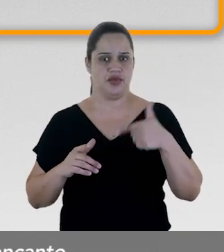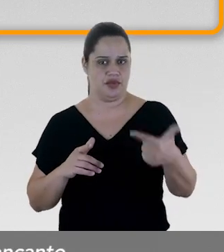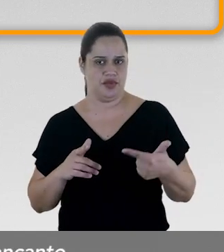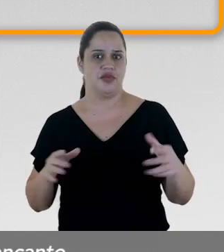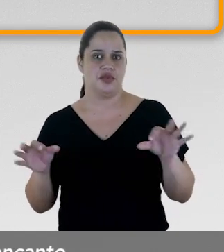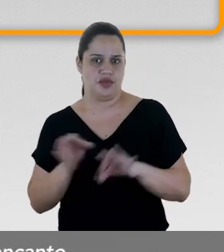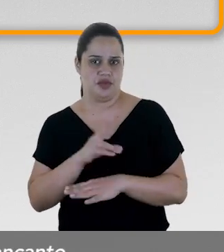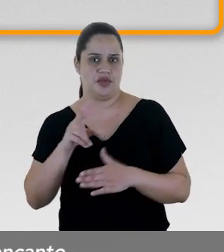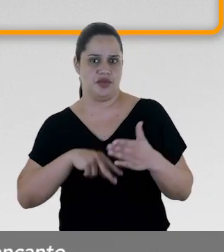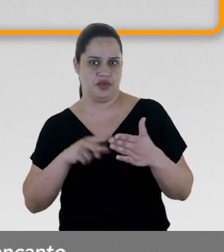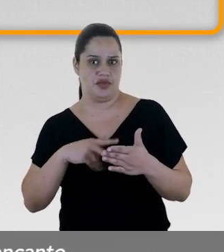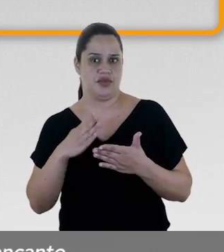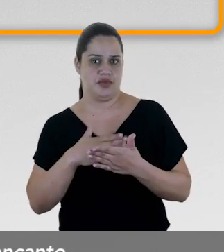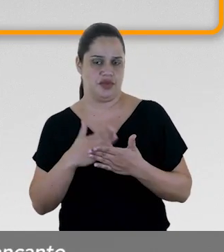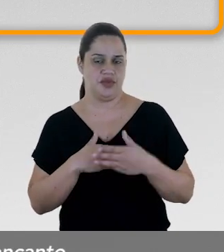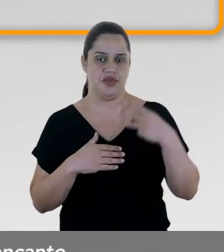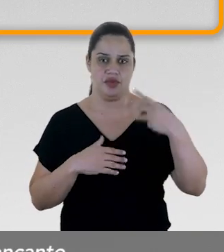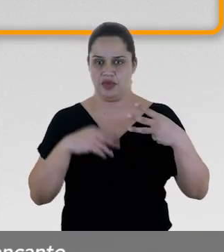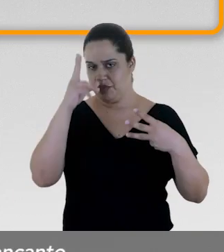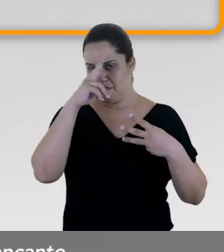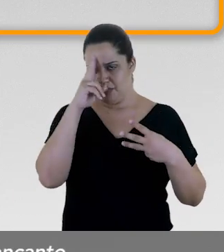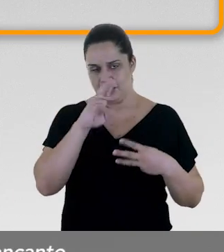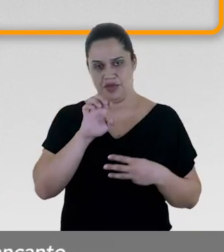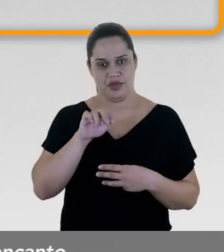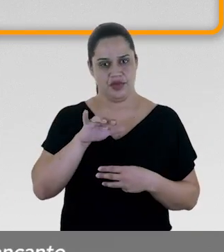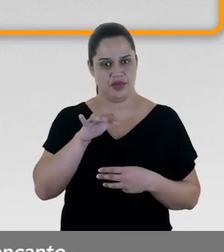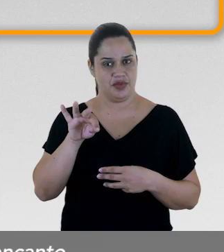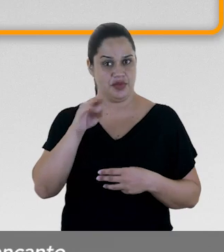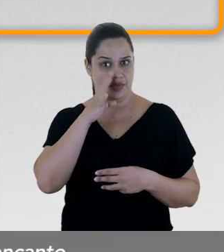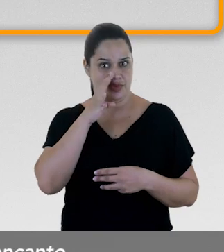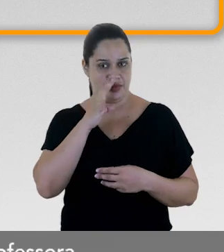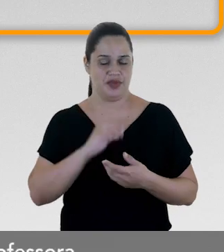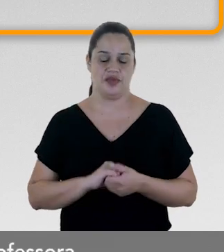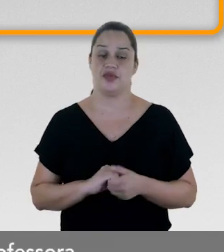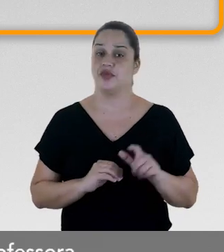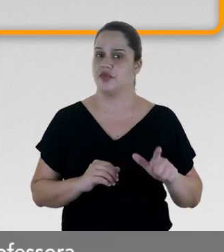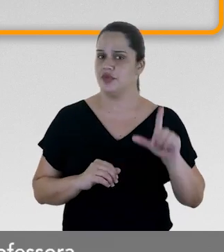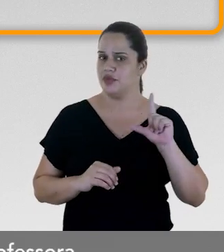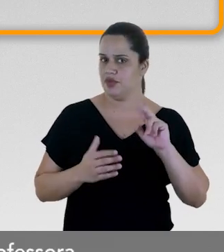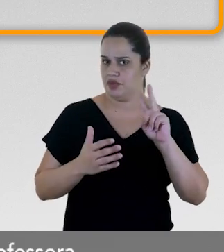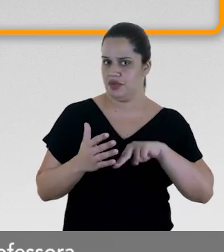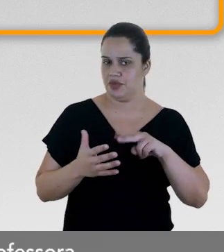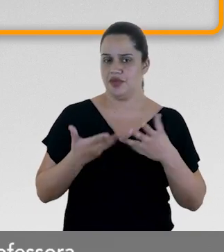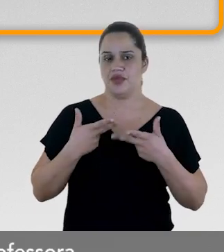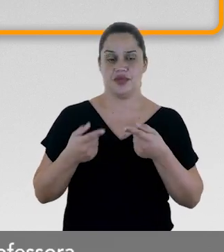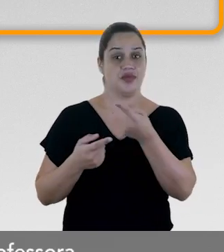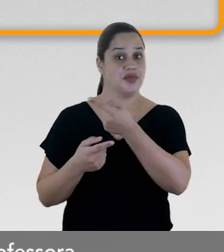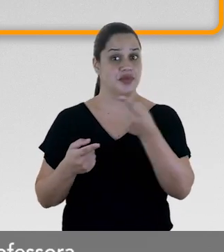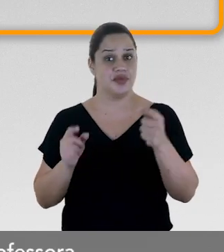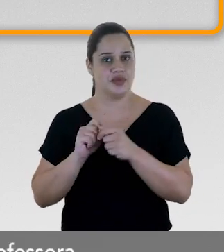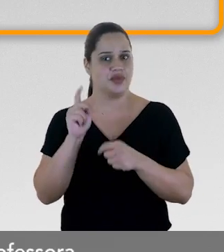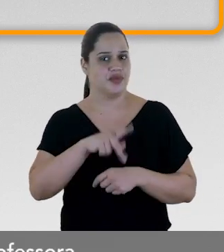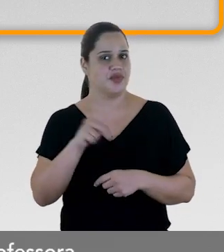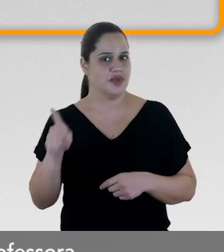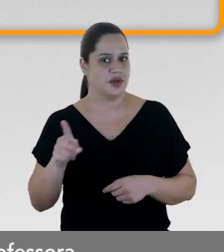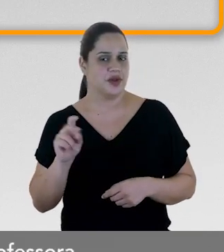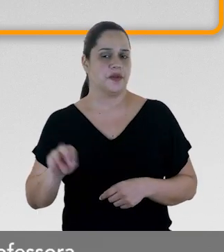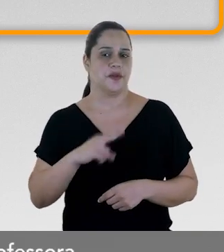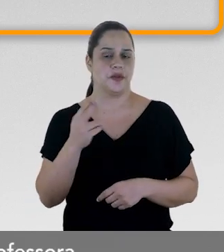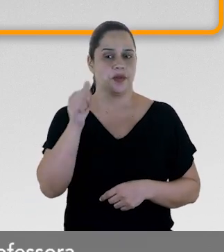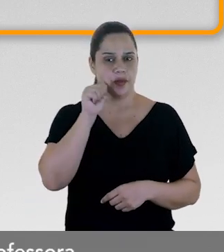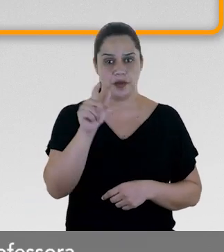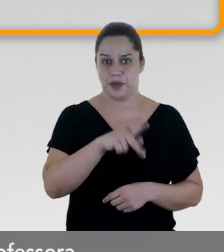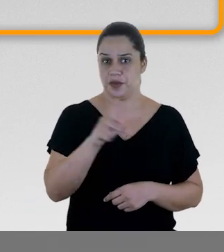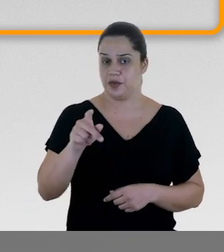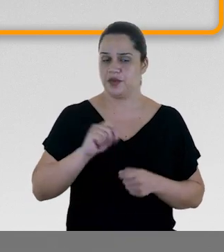após a leitura do livro Três Histórias de Encanto. Antes da leitura, convidamos você, professor ou